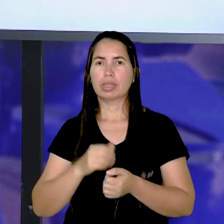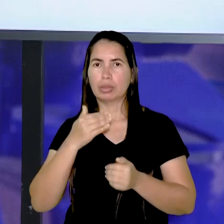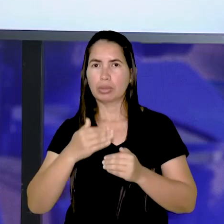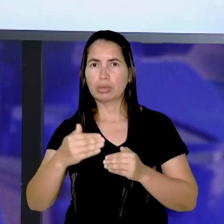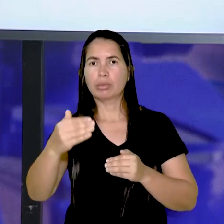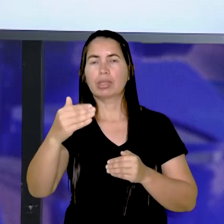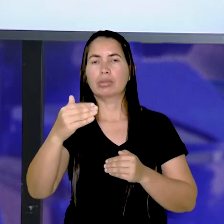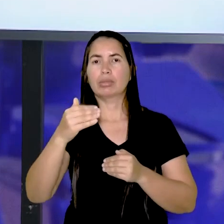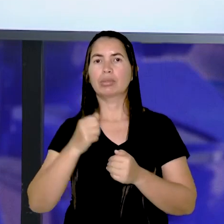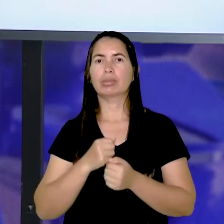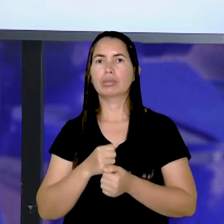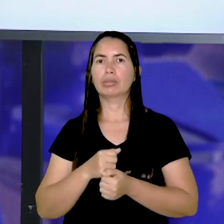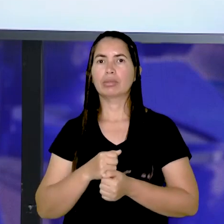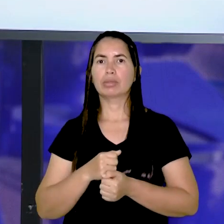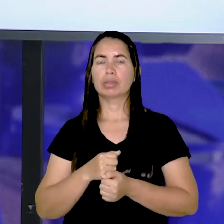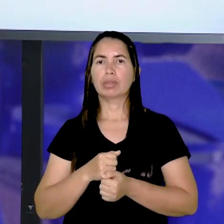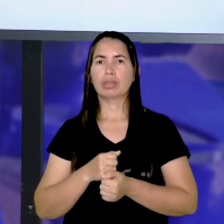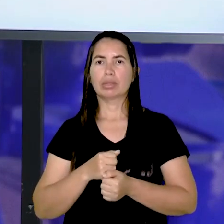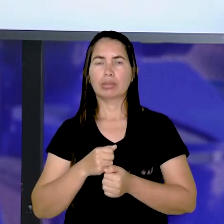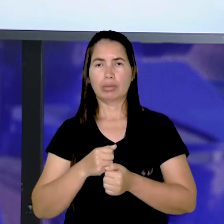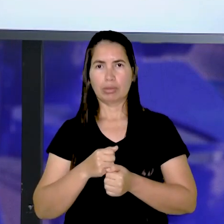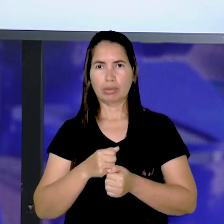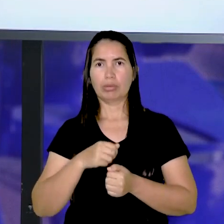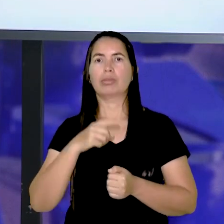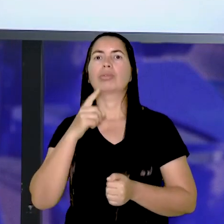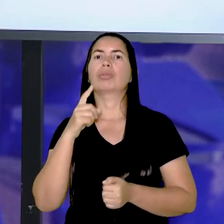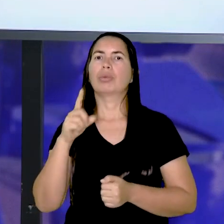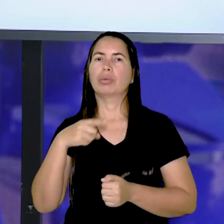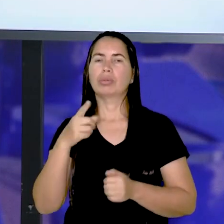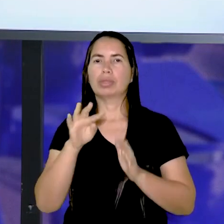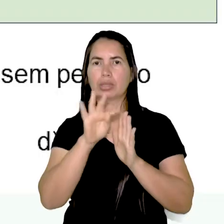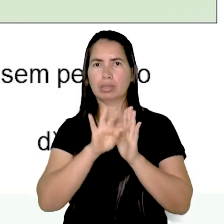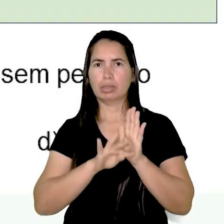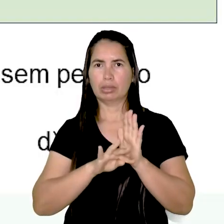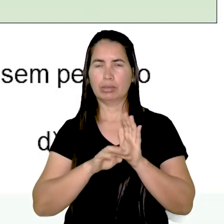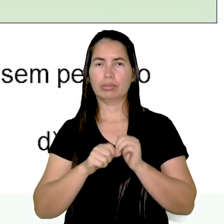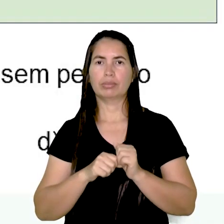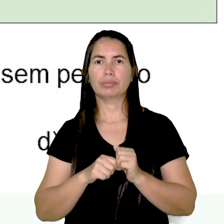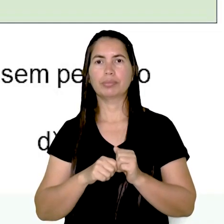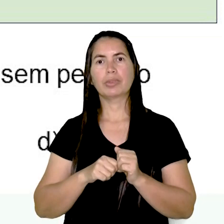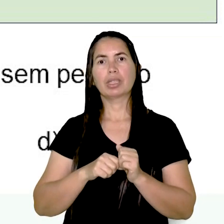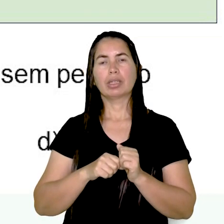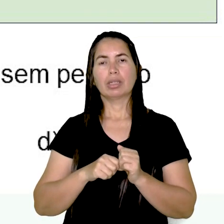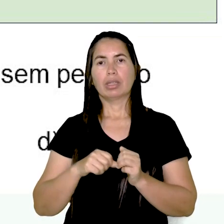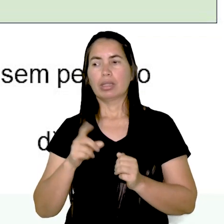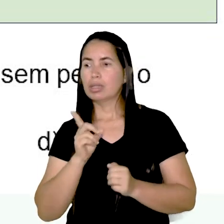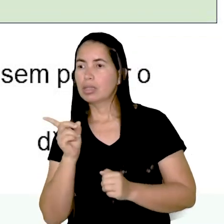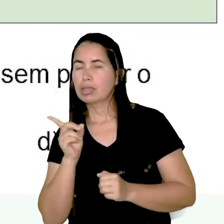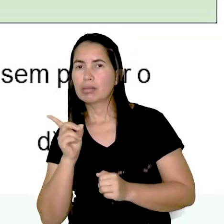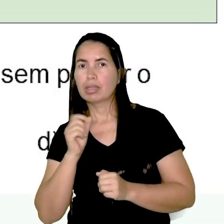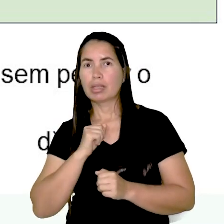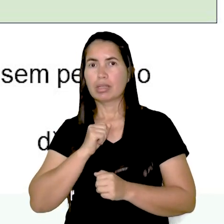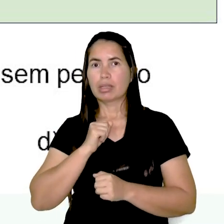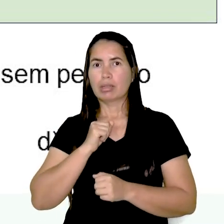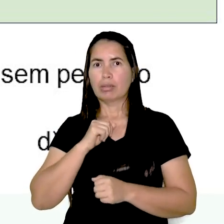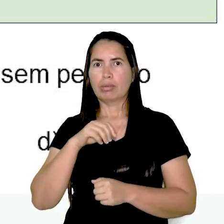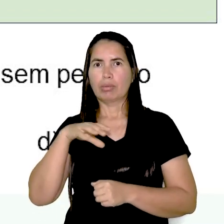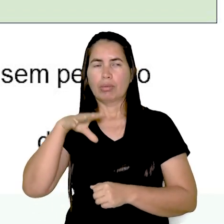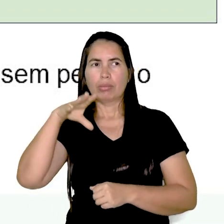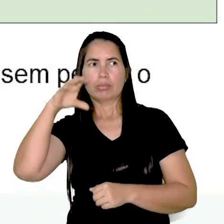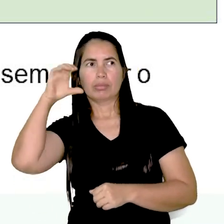Continuando, mais um trecho do texto diz o seguinte. Camila, sem fôlego, ouvia aquele papo